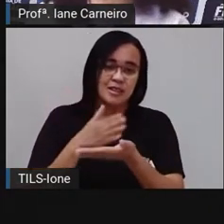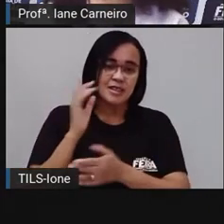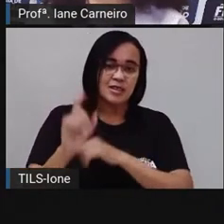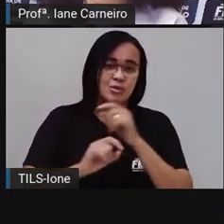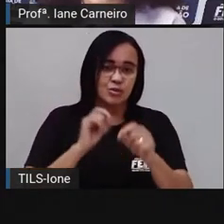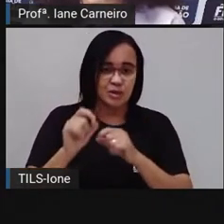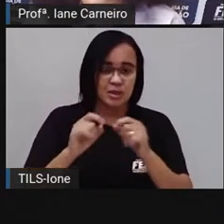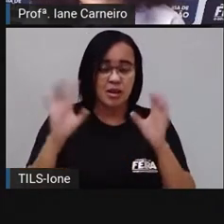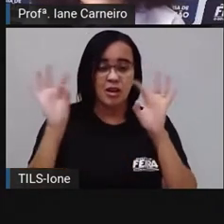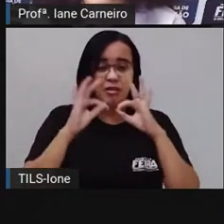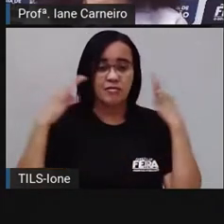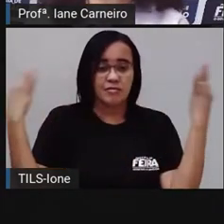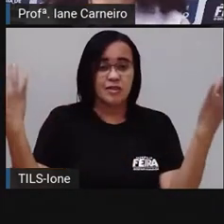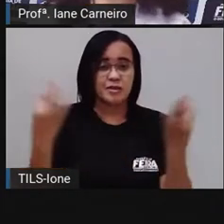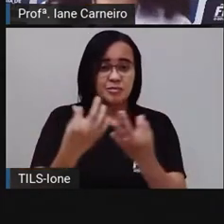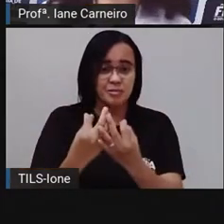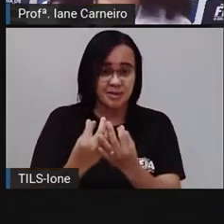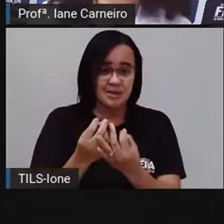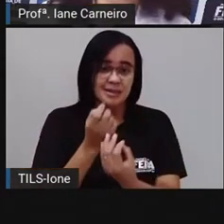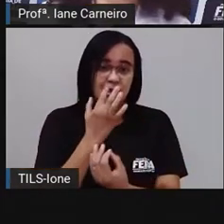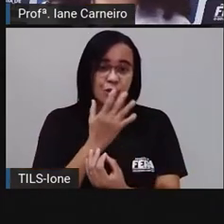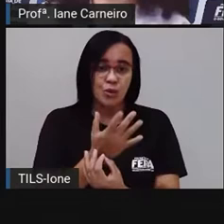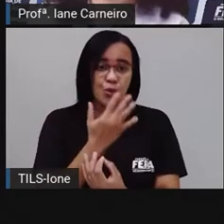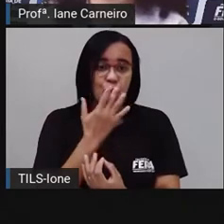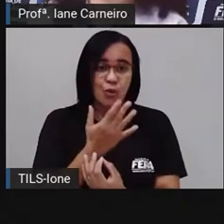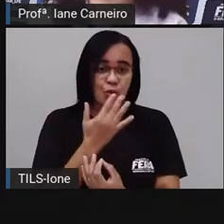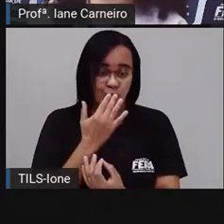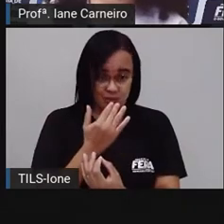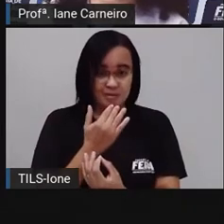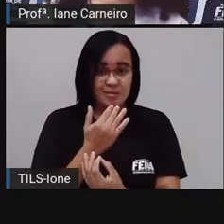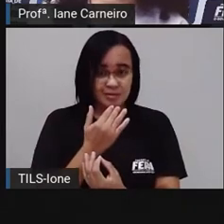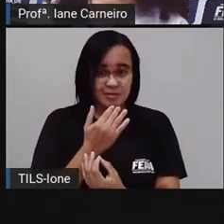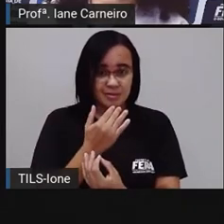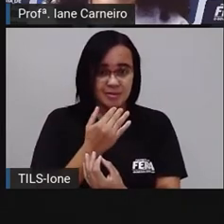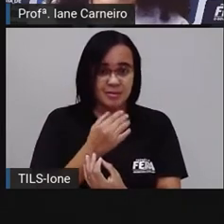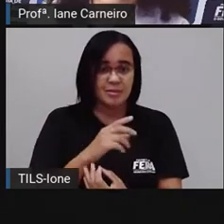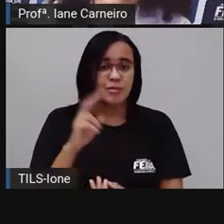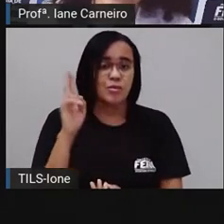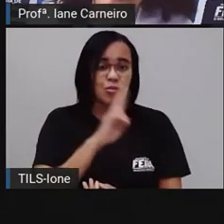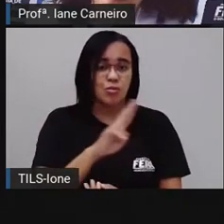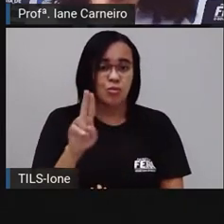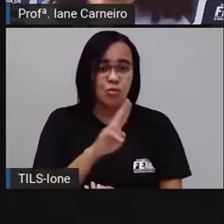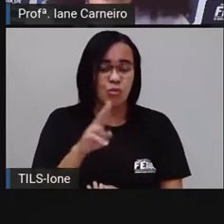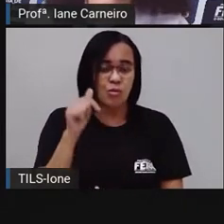de Georgina Martins e ilustração de Maria Eugênia. Vamos lá?